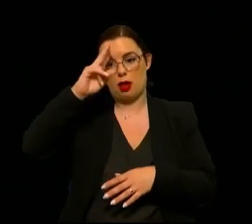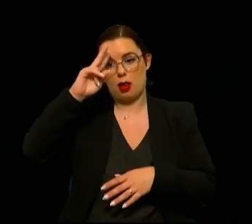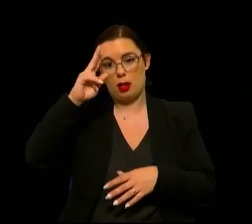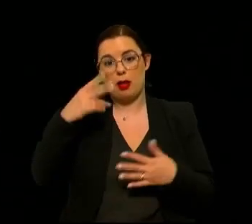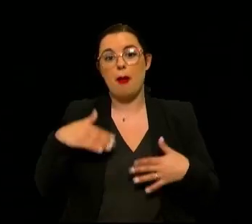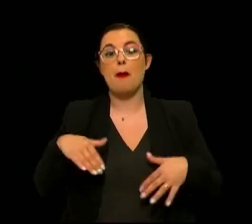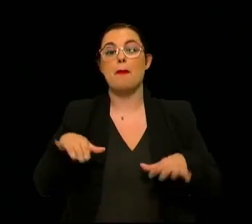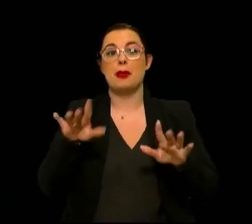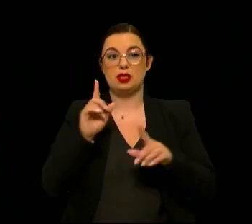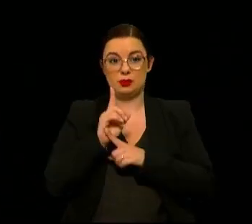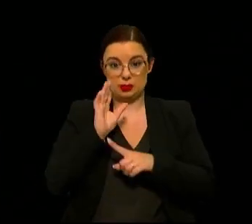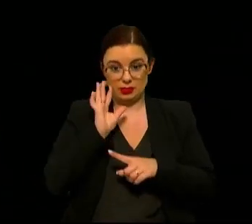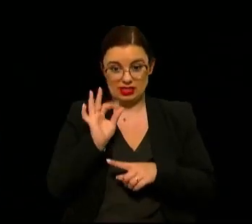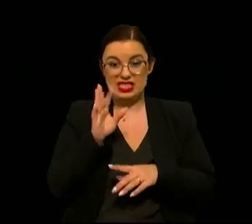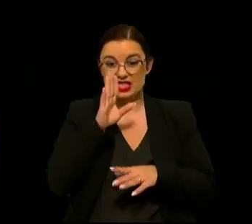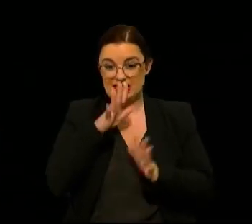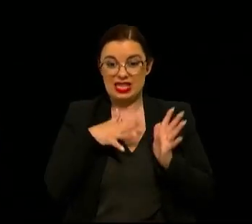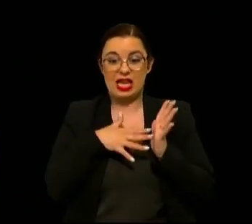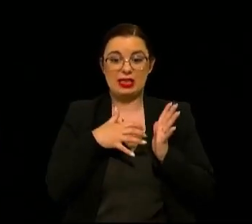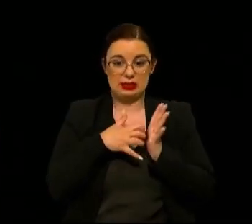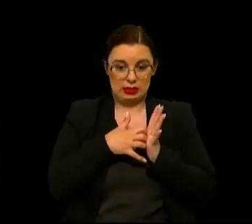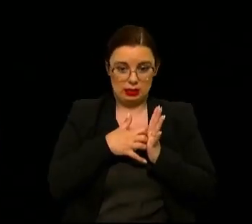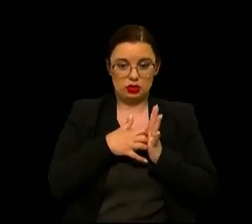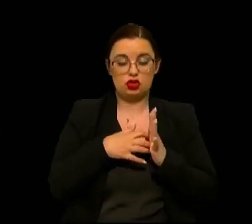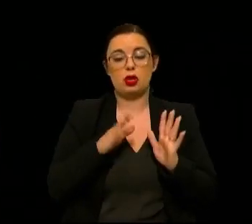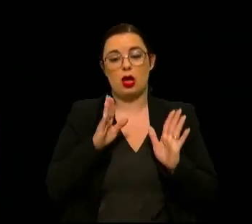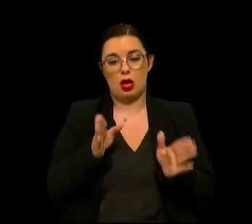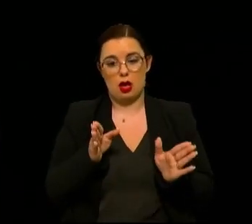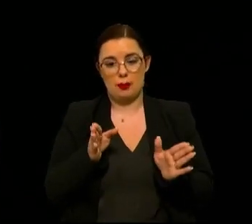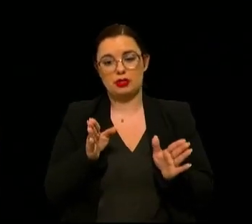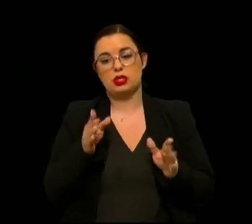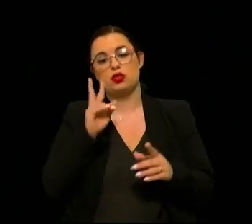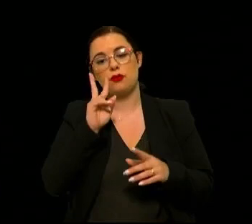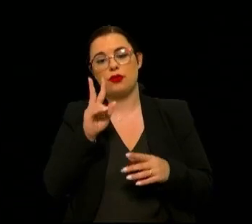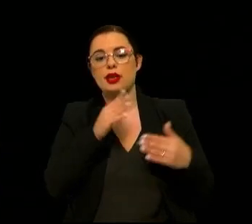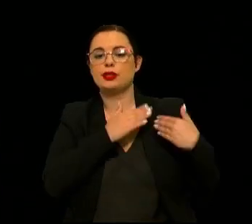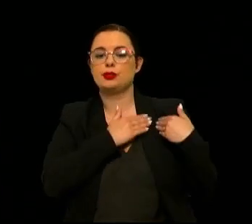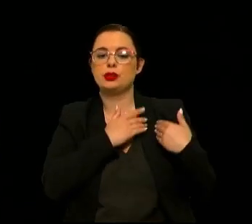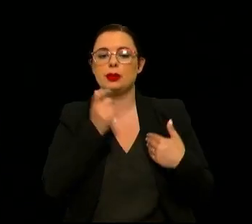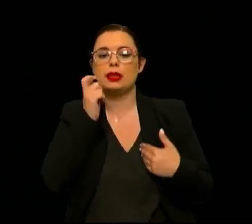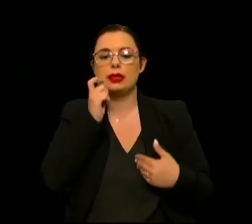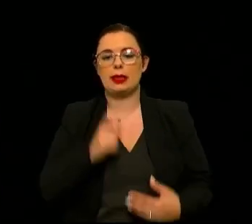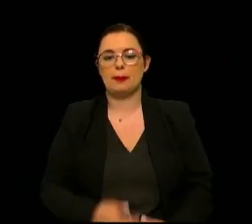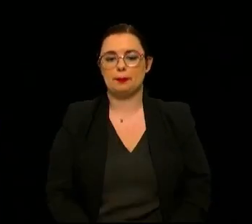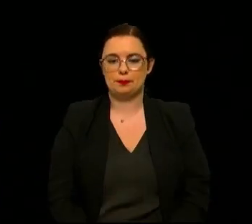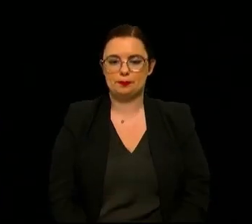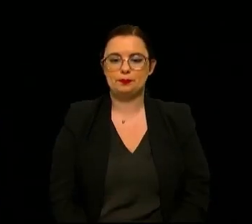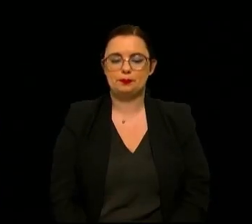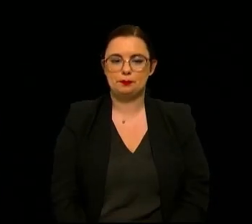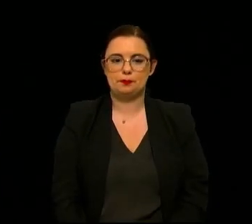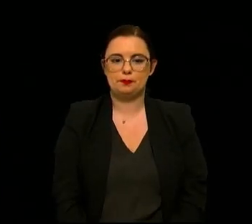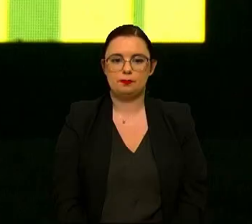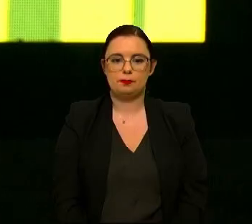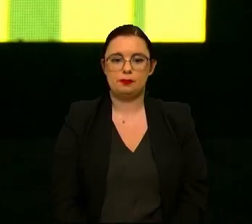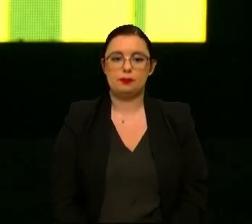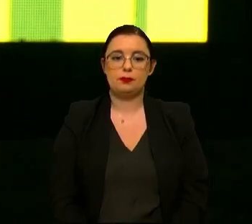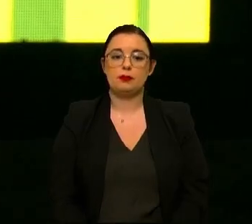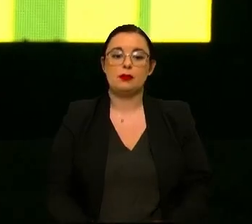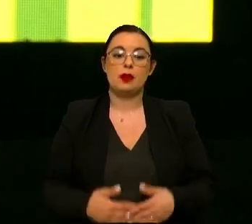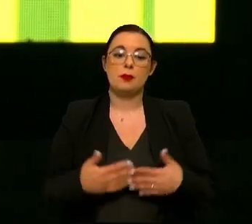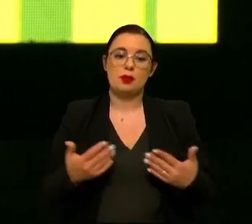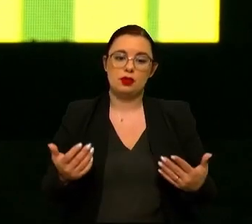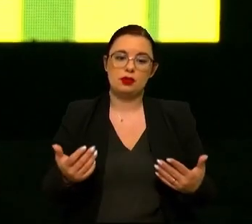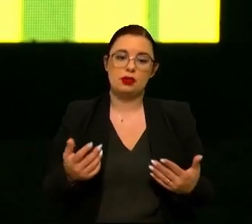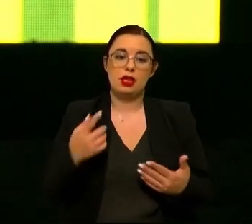mas ainda assim havendo acidentes é preciso obviamente perceber onde é está a responsabilidade as perguntas são